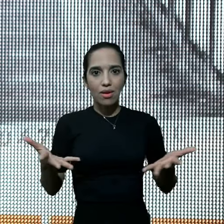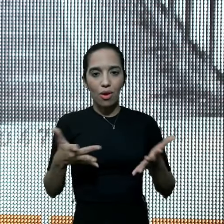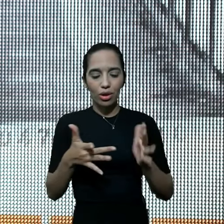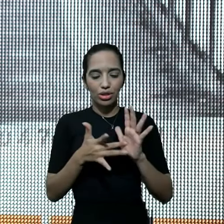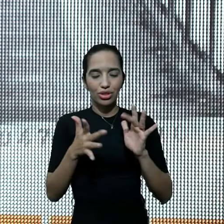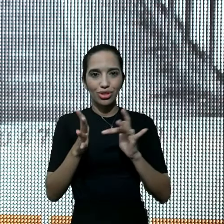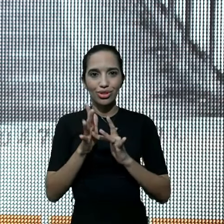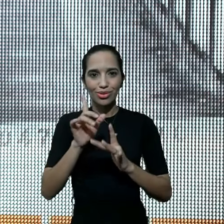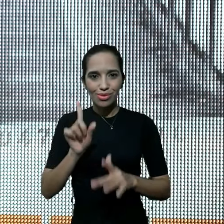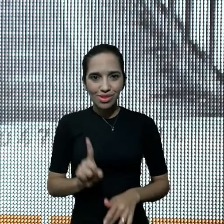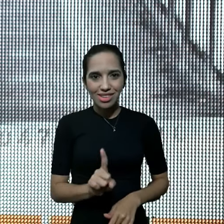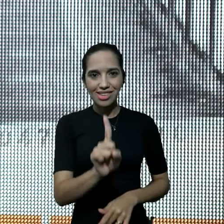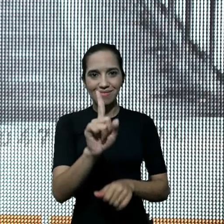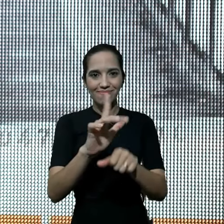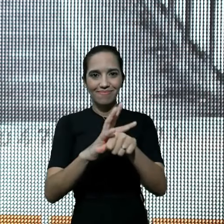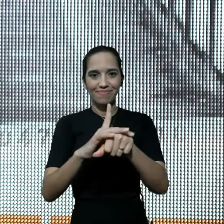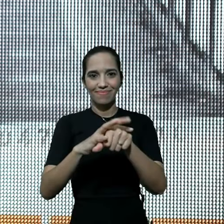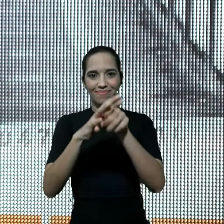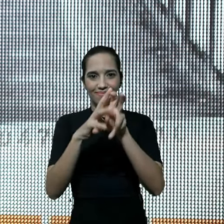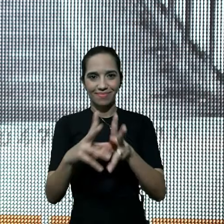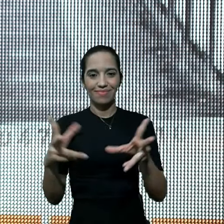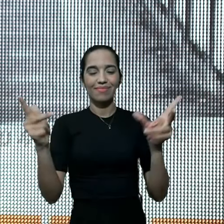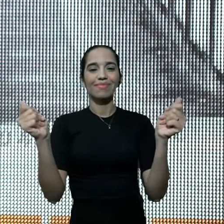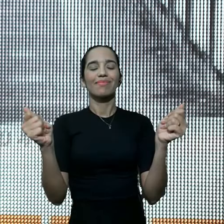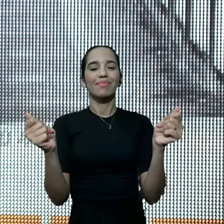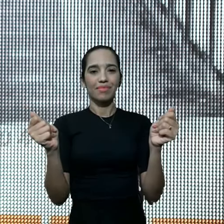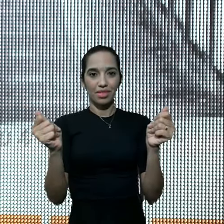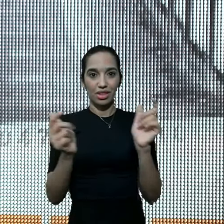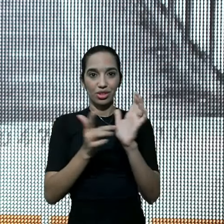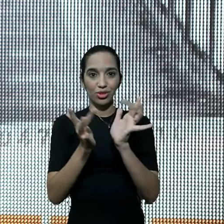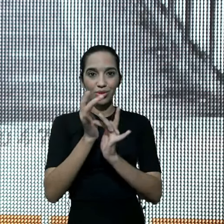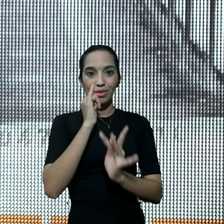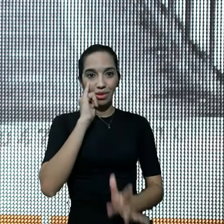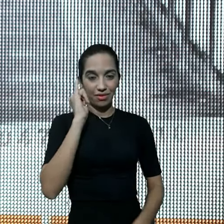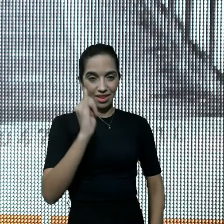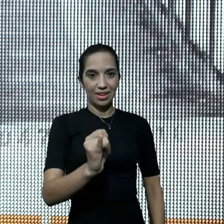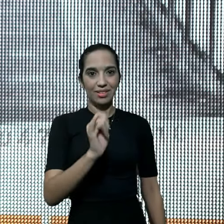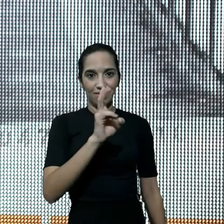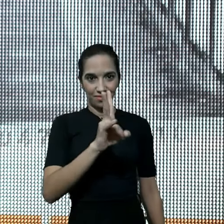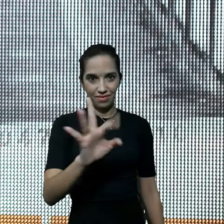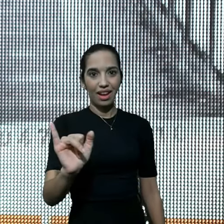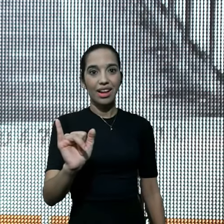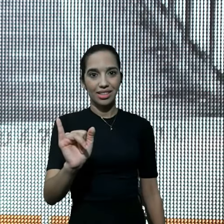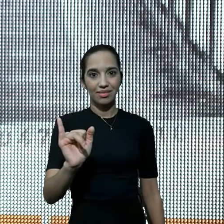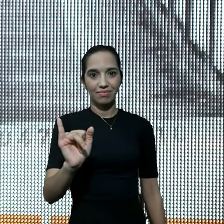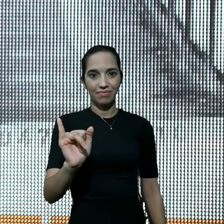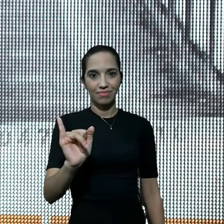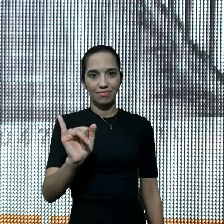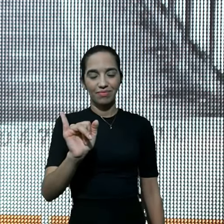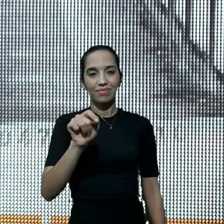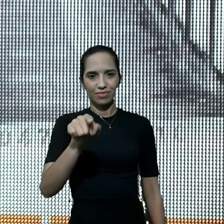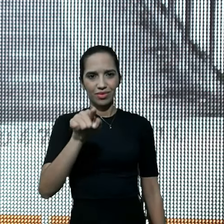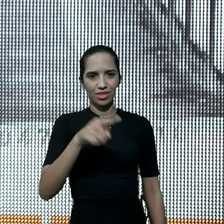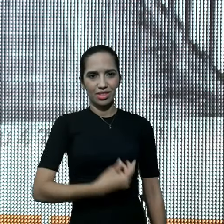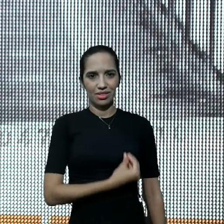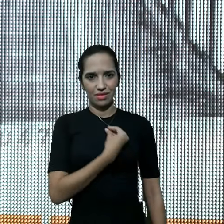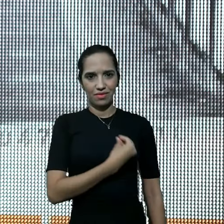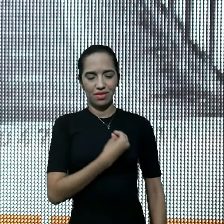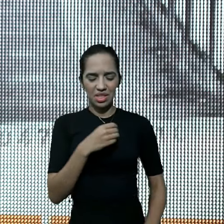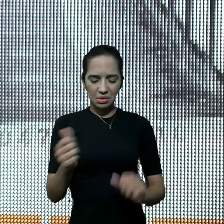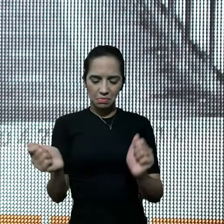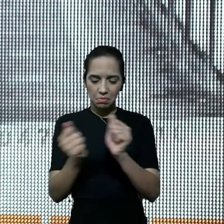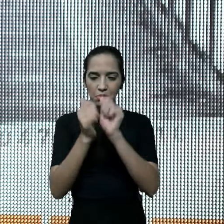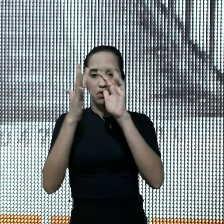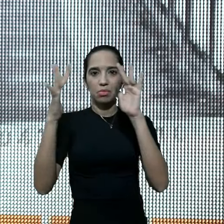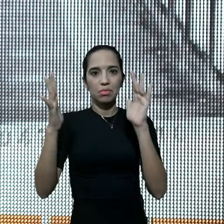passando, aí, está curando, Ele está dizendo, para você, vá, viva uma vida, que glorifique a Deus,